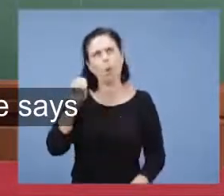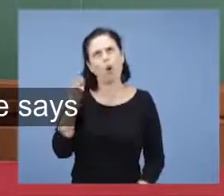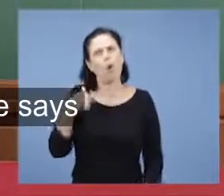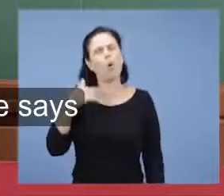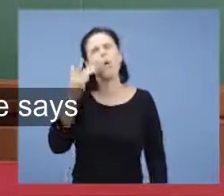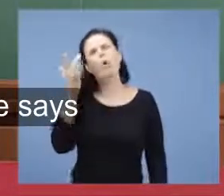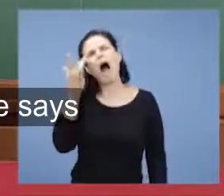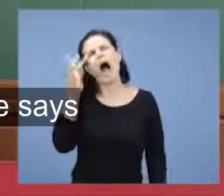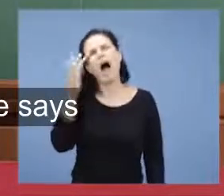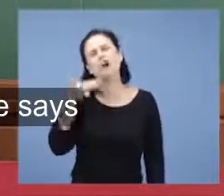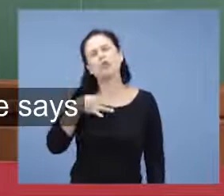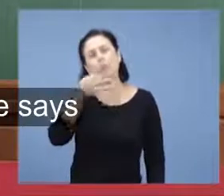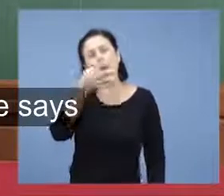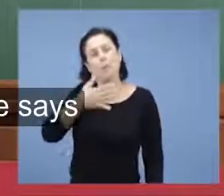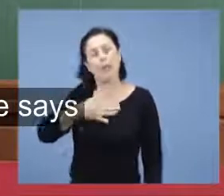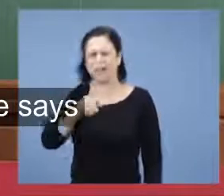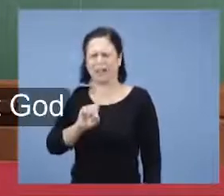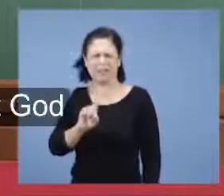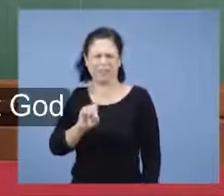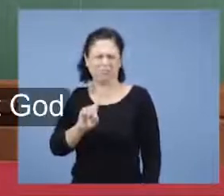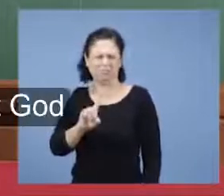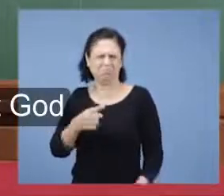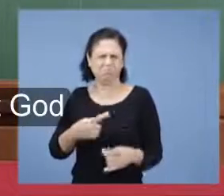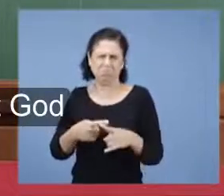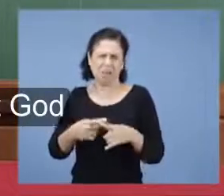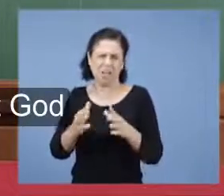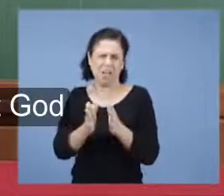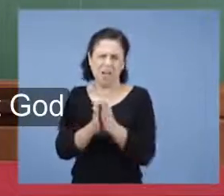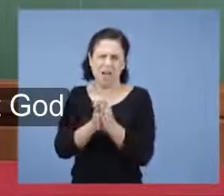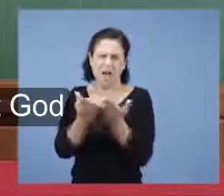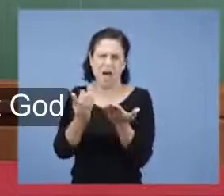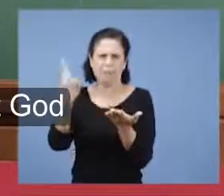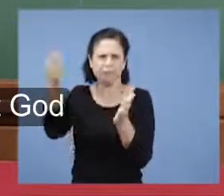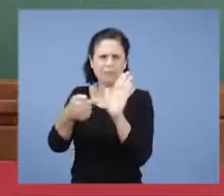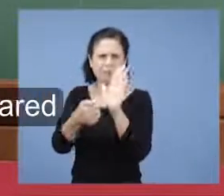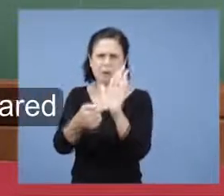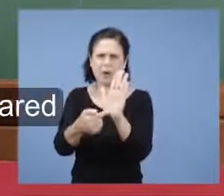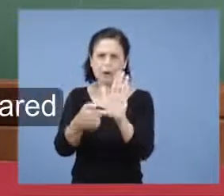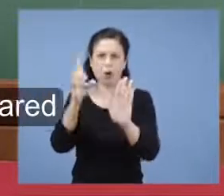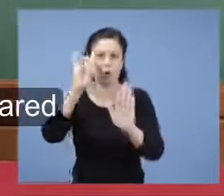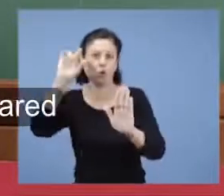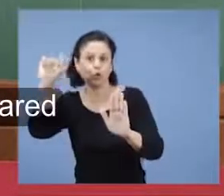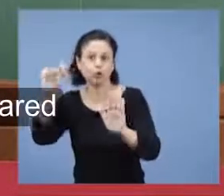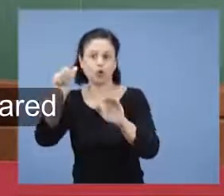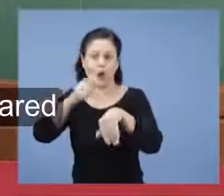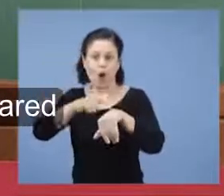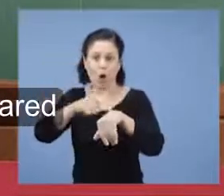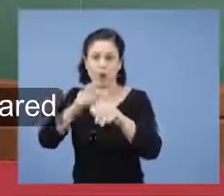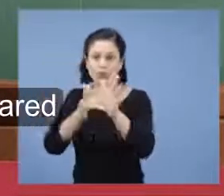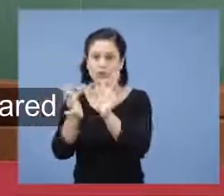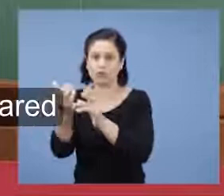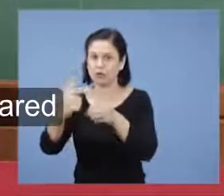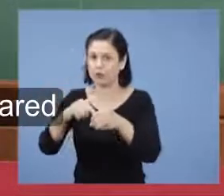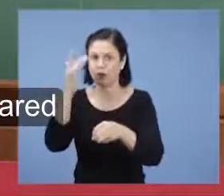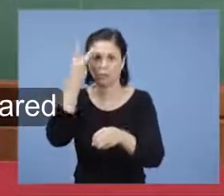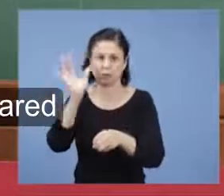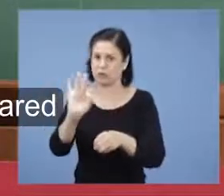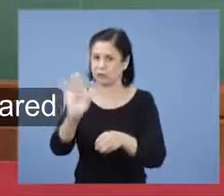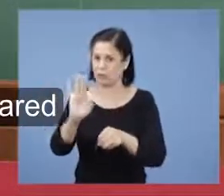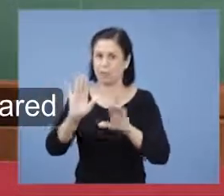quê? Porque a Bíblia diz, ninguém sabe o dia nem a hora. O que Deus quer é uma igreja preparada,